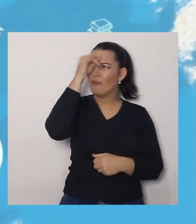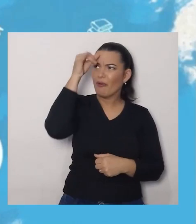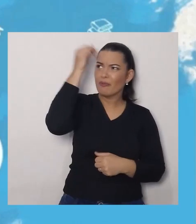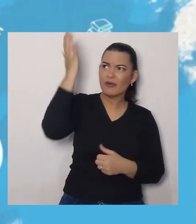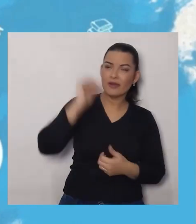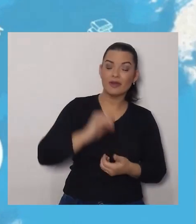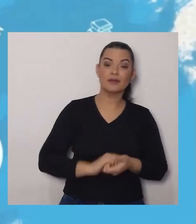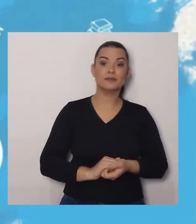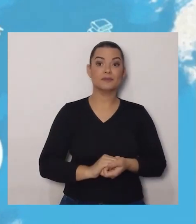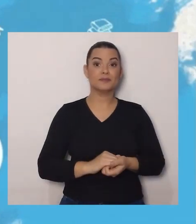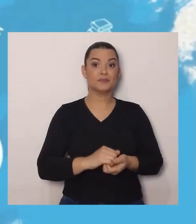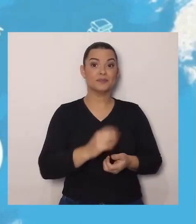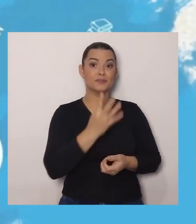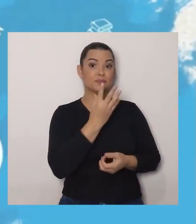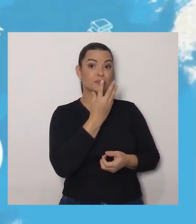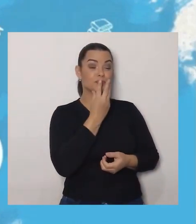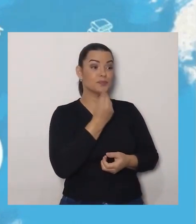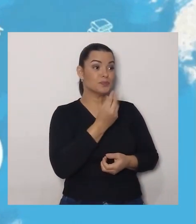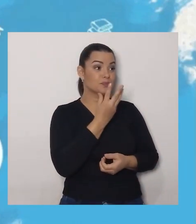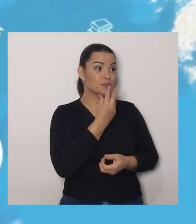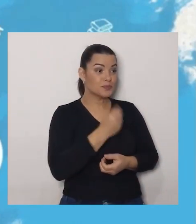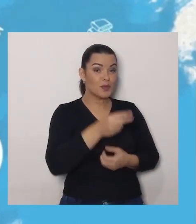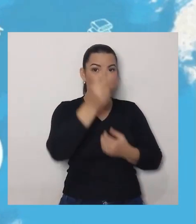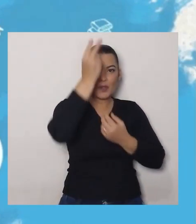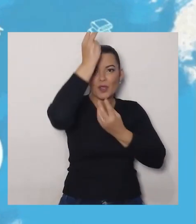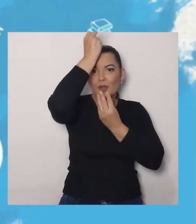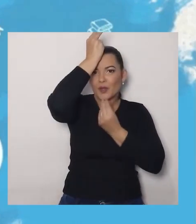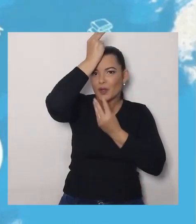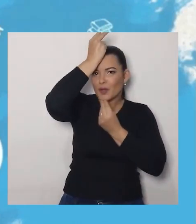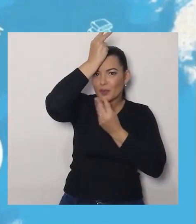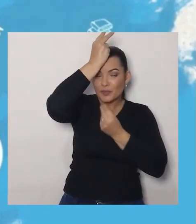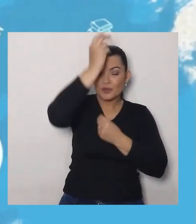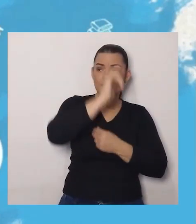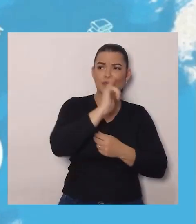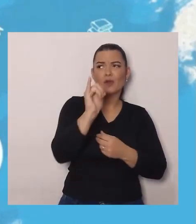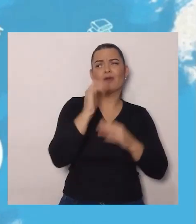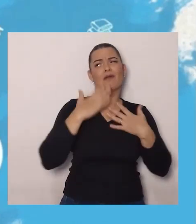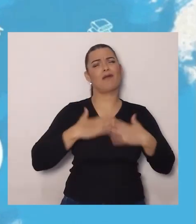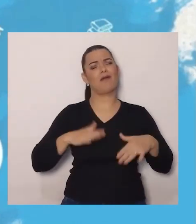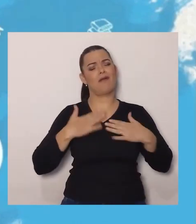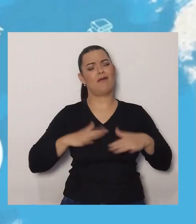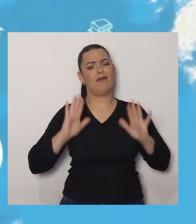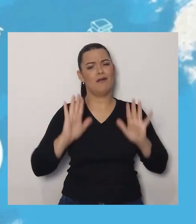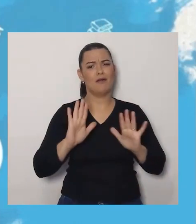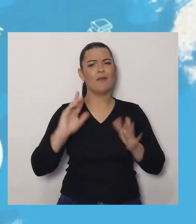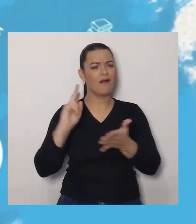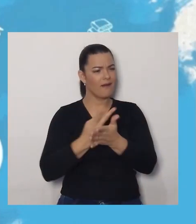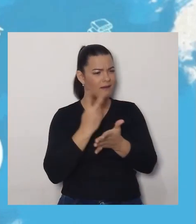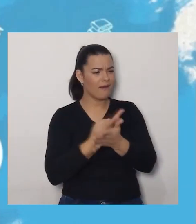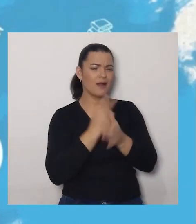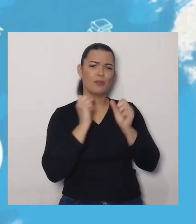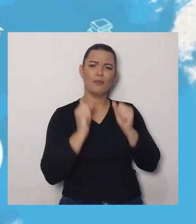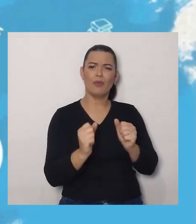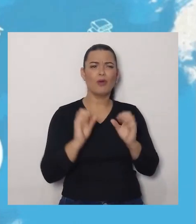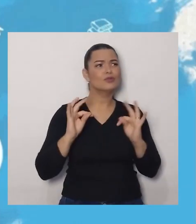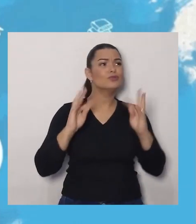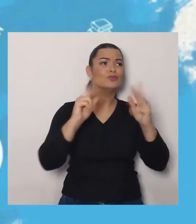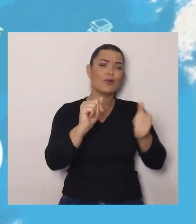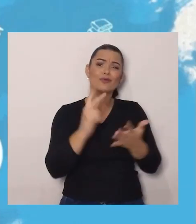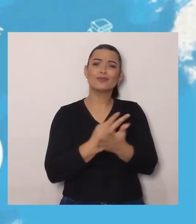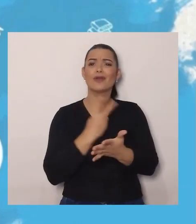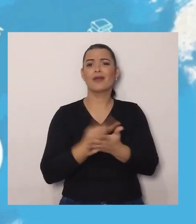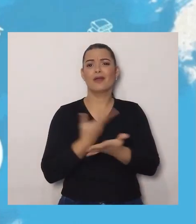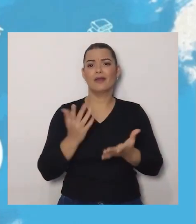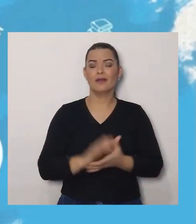cabrito disse, calma, todos podem errar. Os animais não pensaram mais no assunto